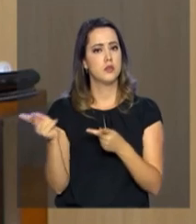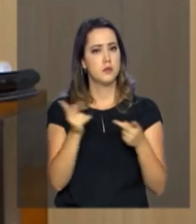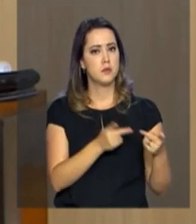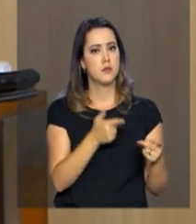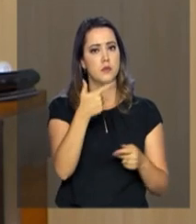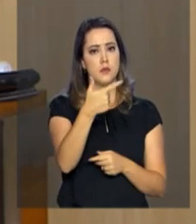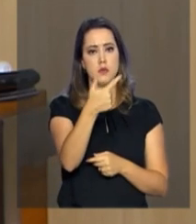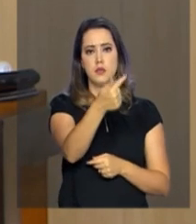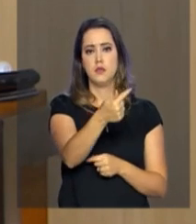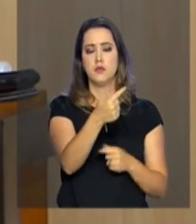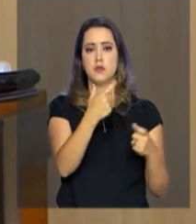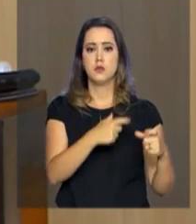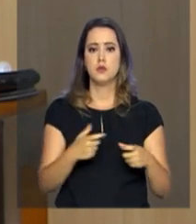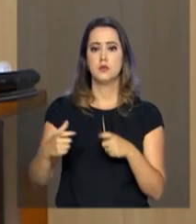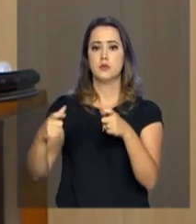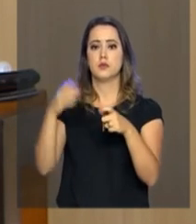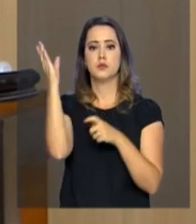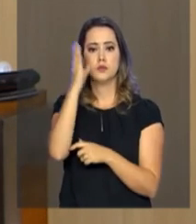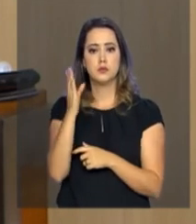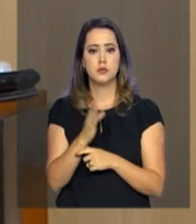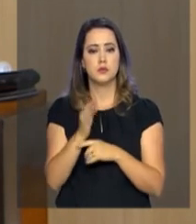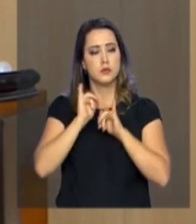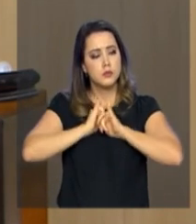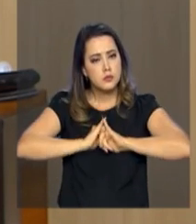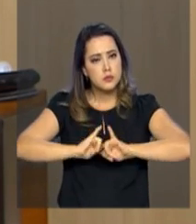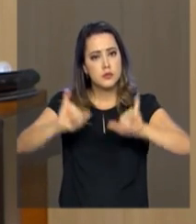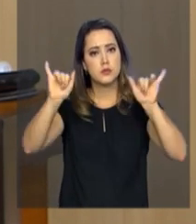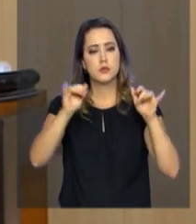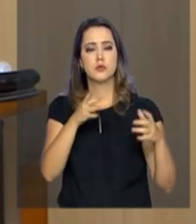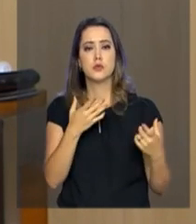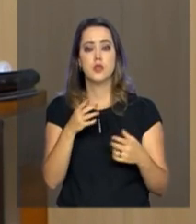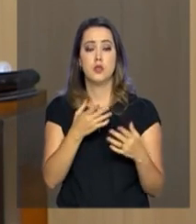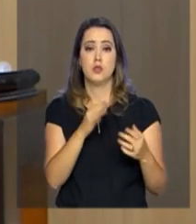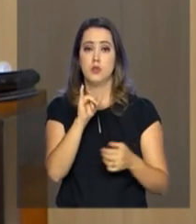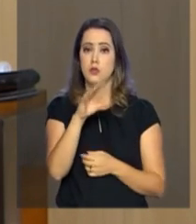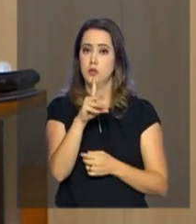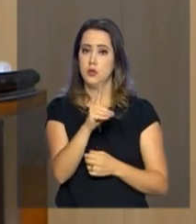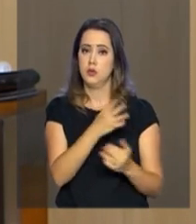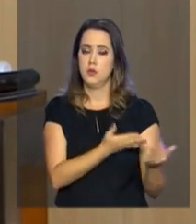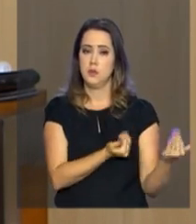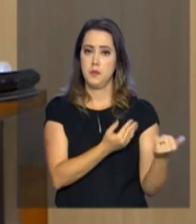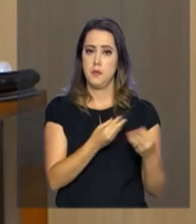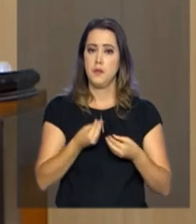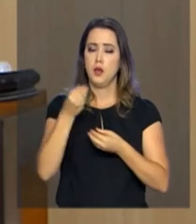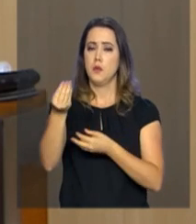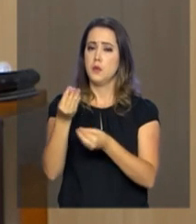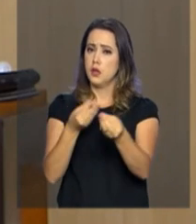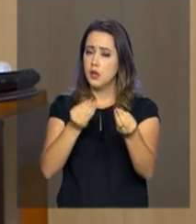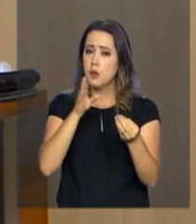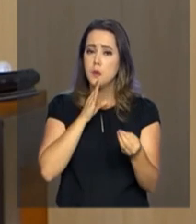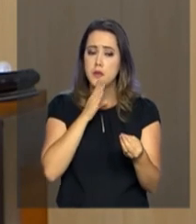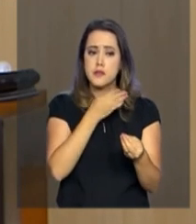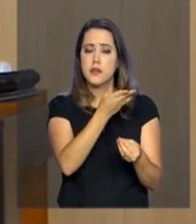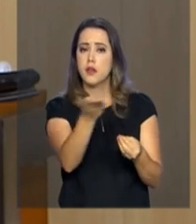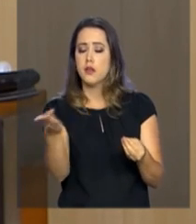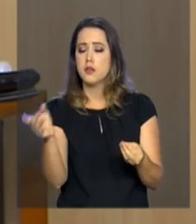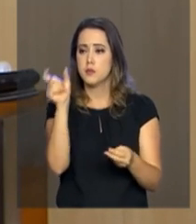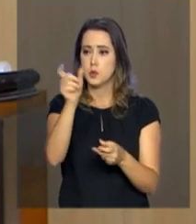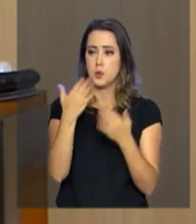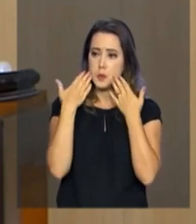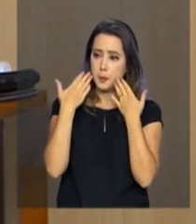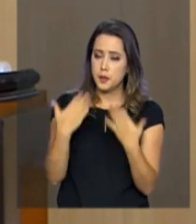os 27 estados do Brasil fazendo lançamentos estaduais do programa ID Jovem para levar ao conhecimento desses jovens